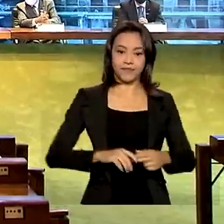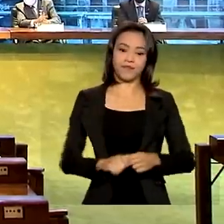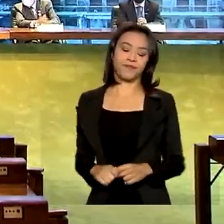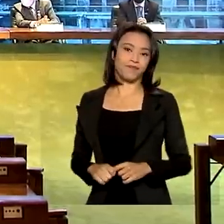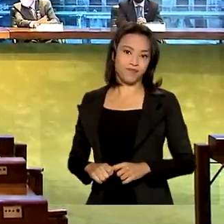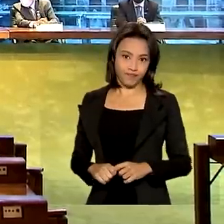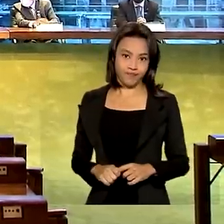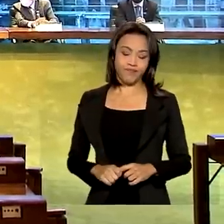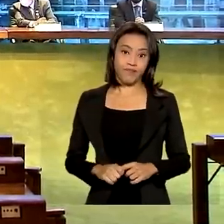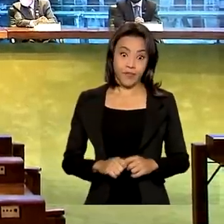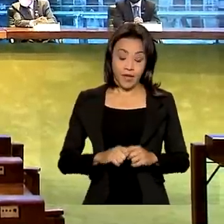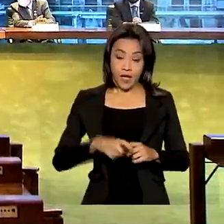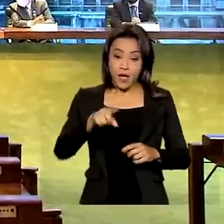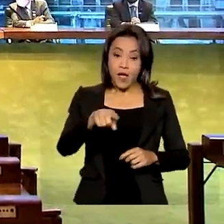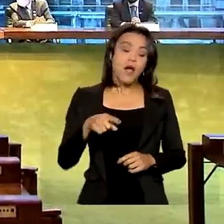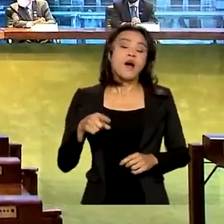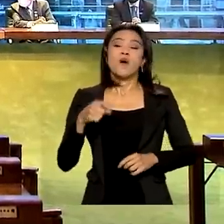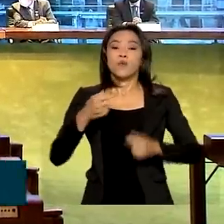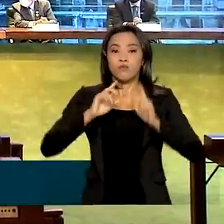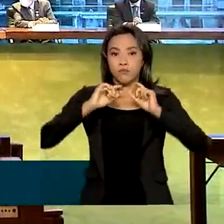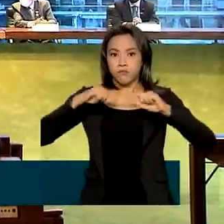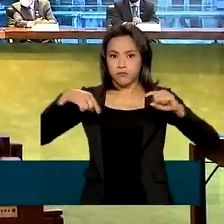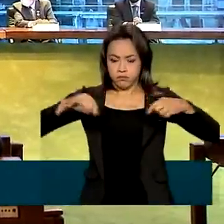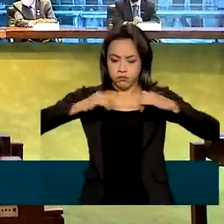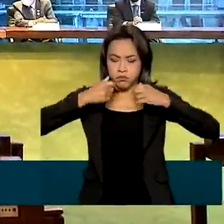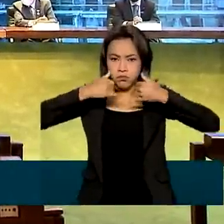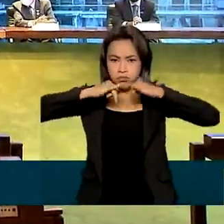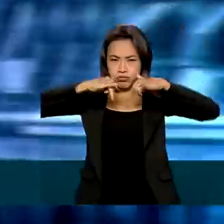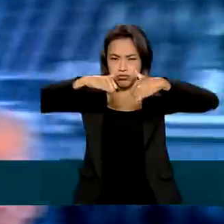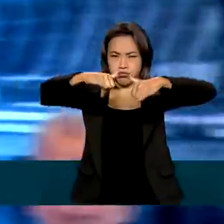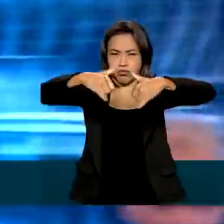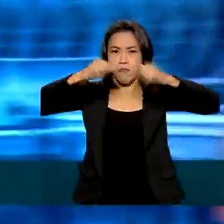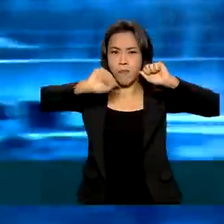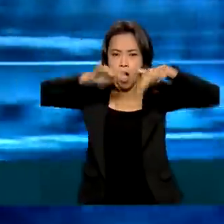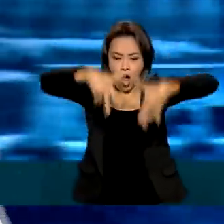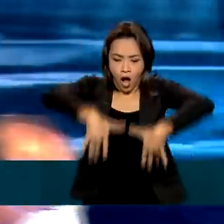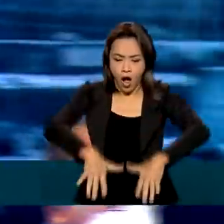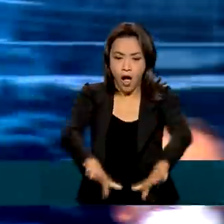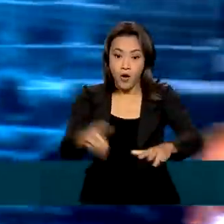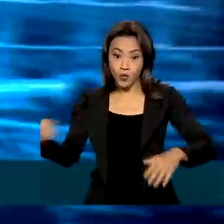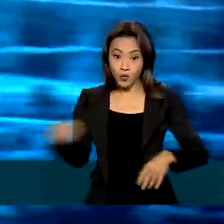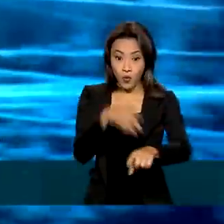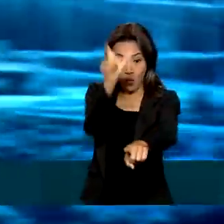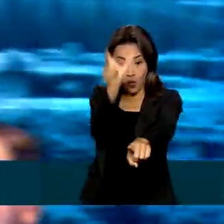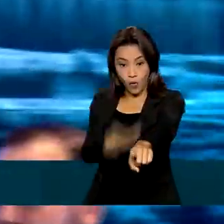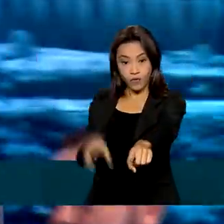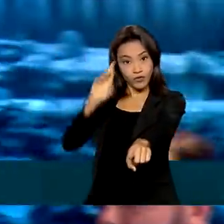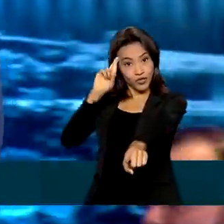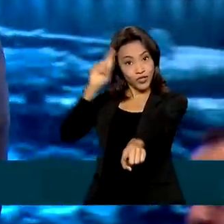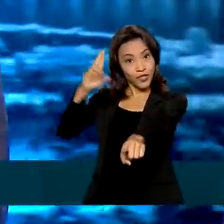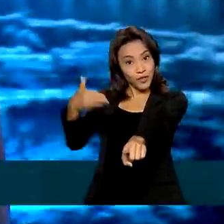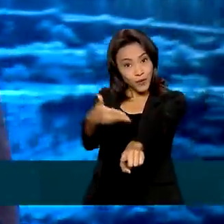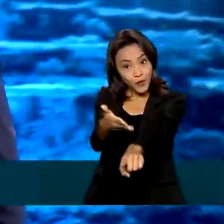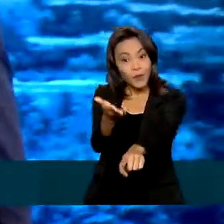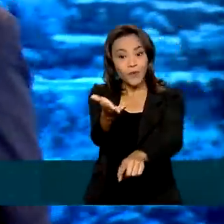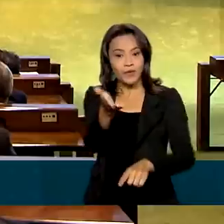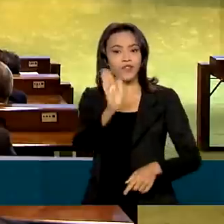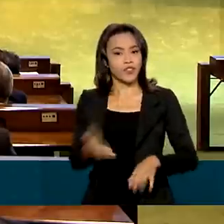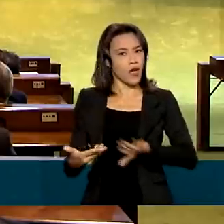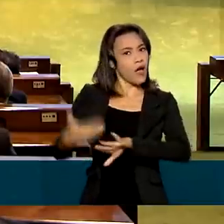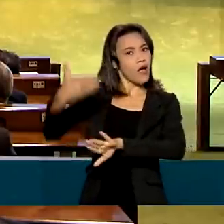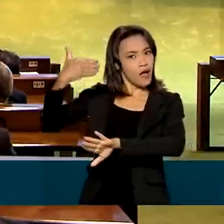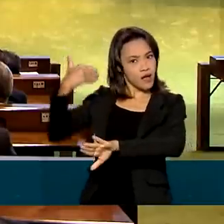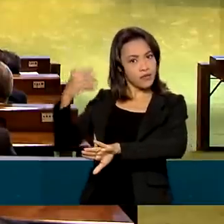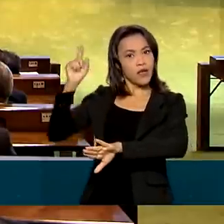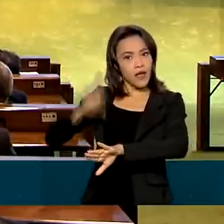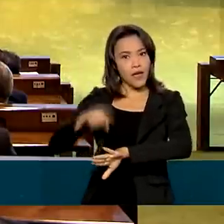A maior usina hidrelétrica do mundo tem novo diretor-geral brasileiro. É Anatalício Risden Jr., que já ocupava o cargo de